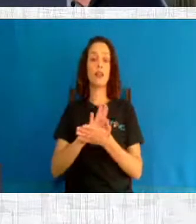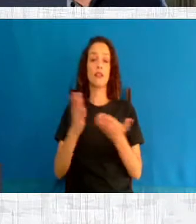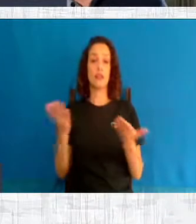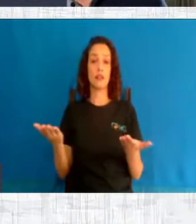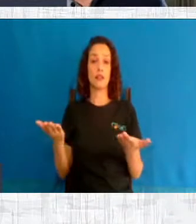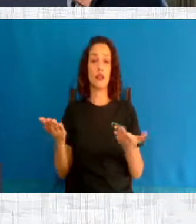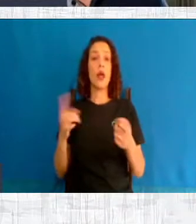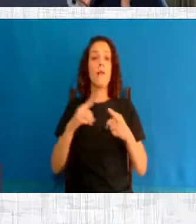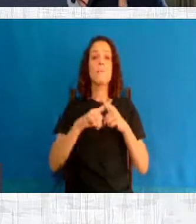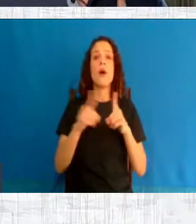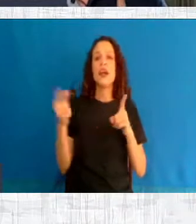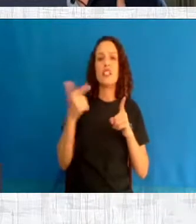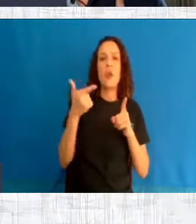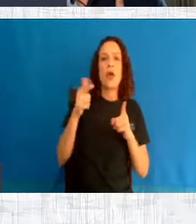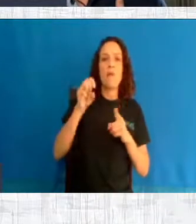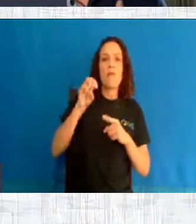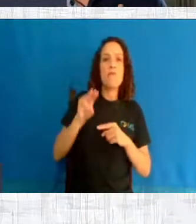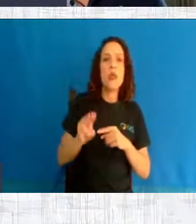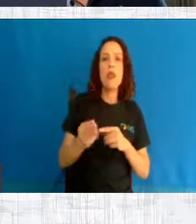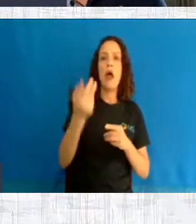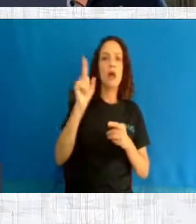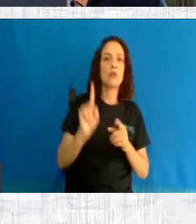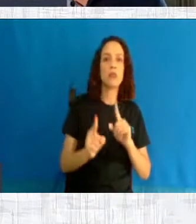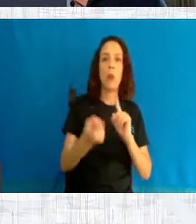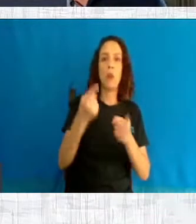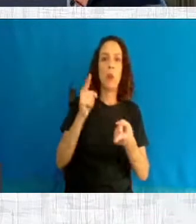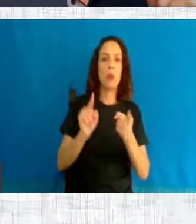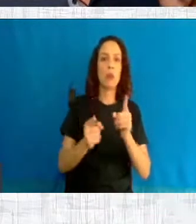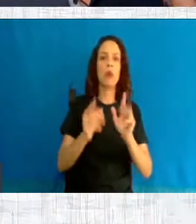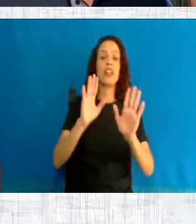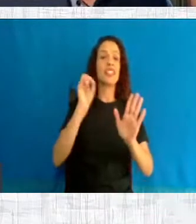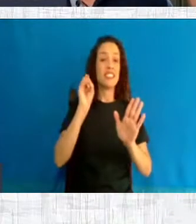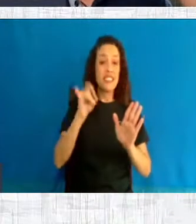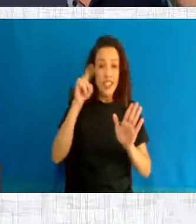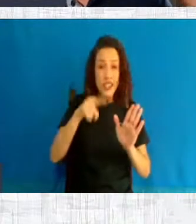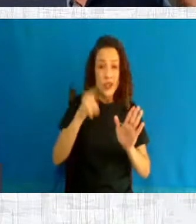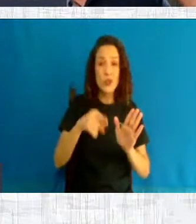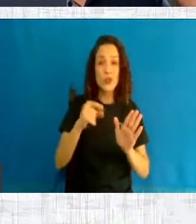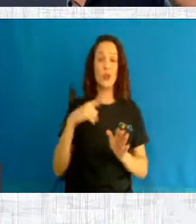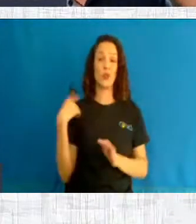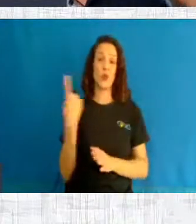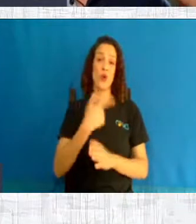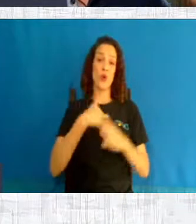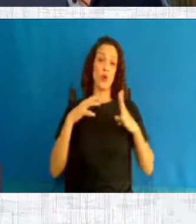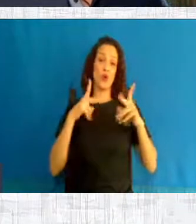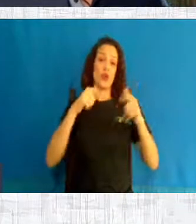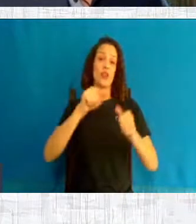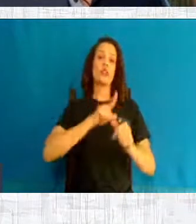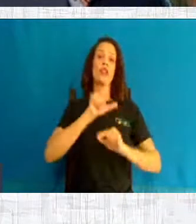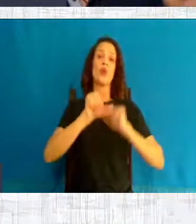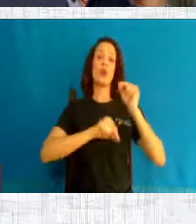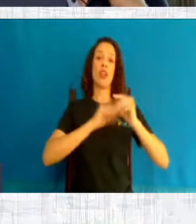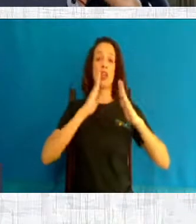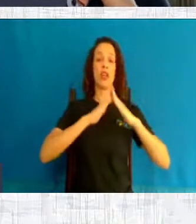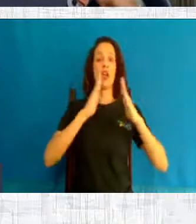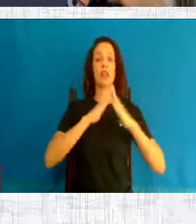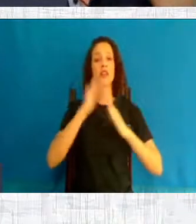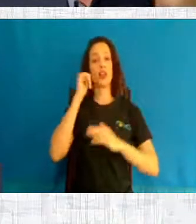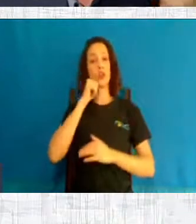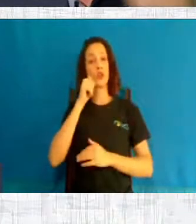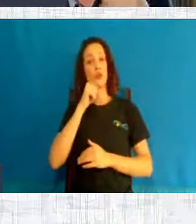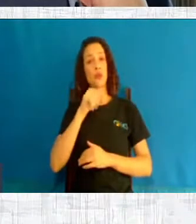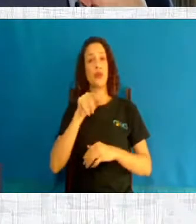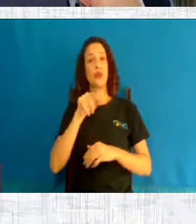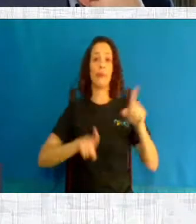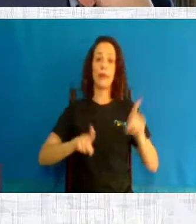Milhares, como se diz. Se fossem milhares, todos nós teríamos na nossa família uma prima, uma sobrinha, uma irmã, alguém que tivesse